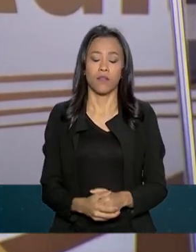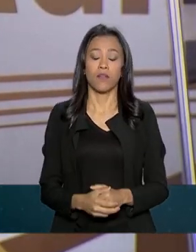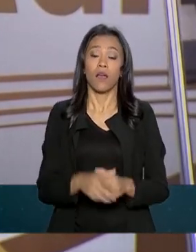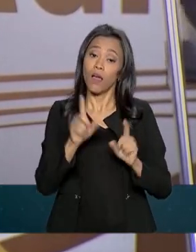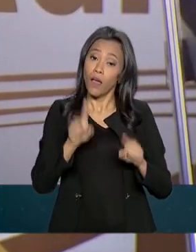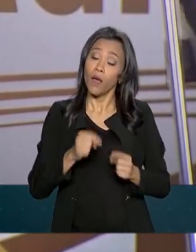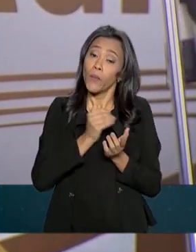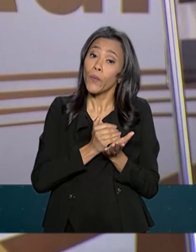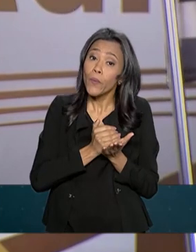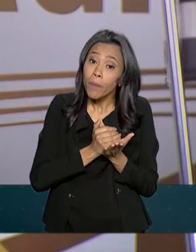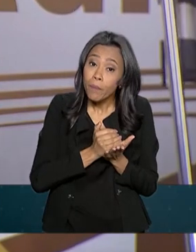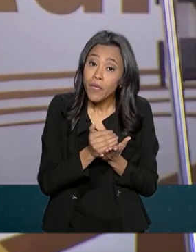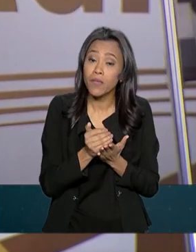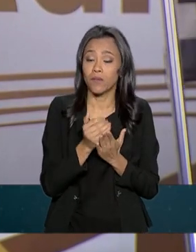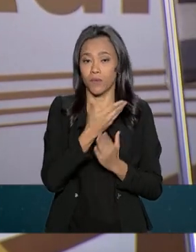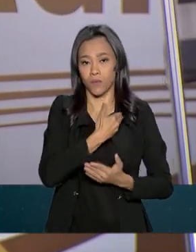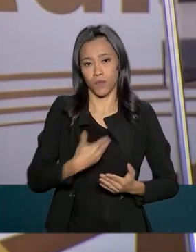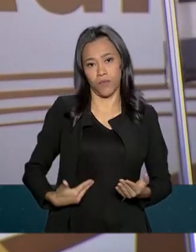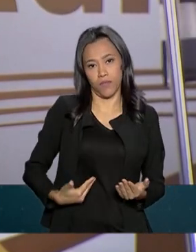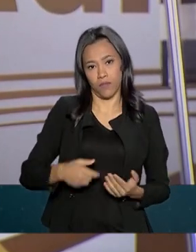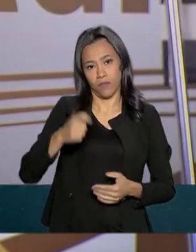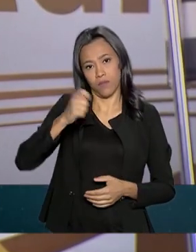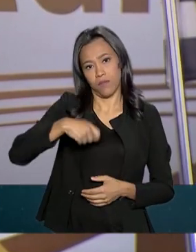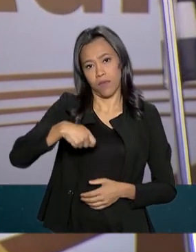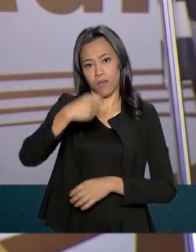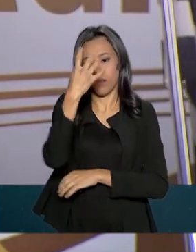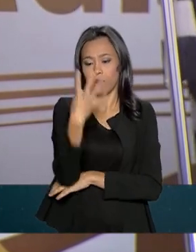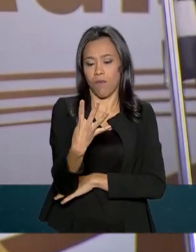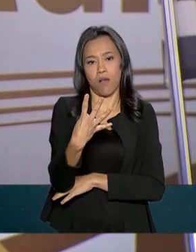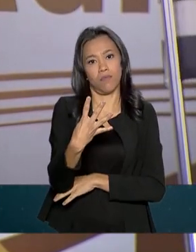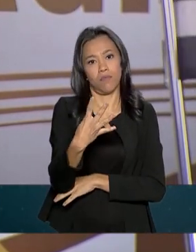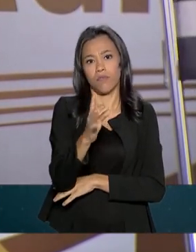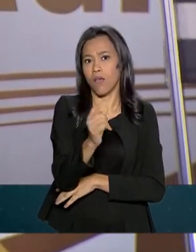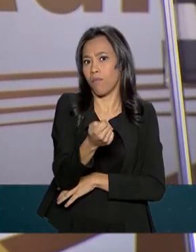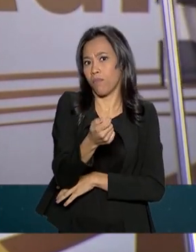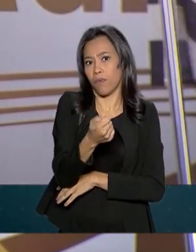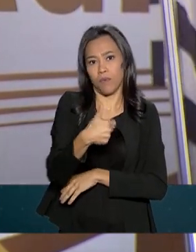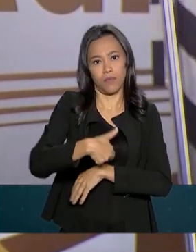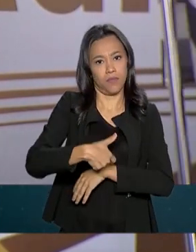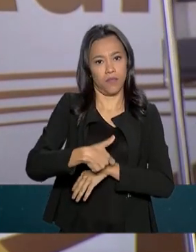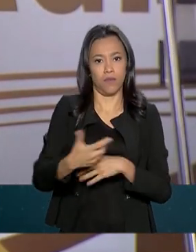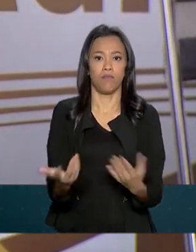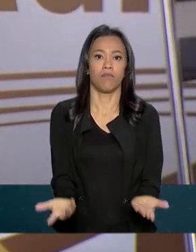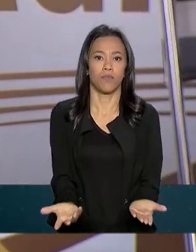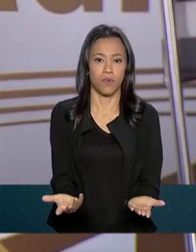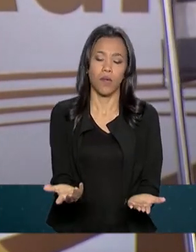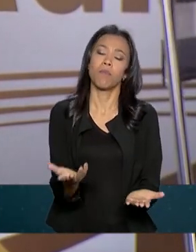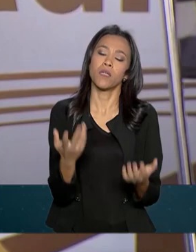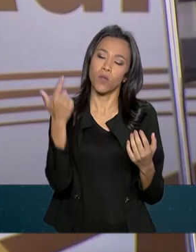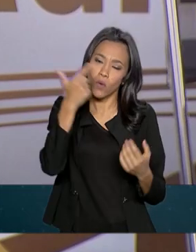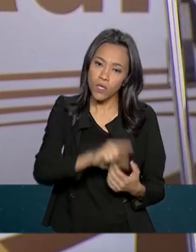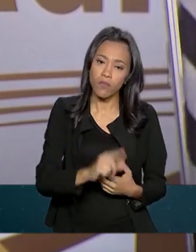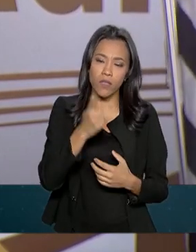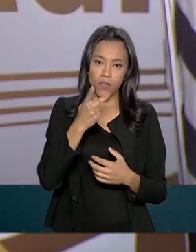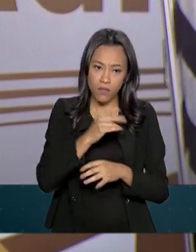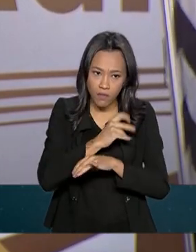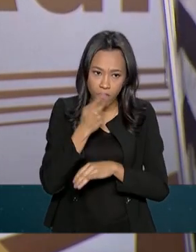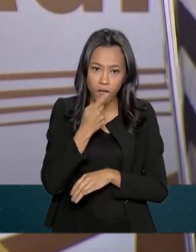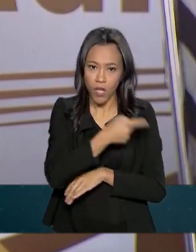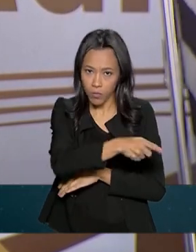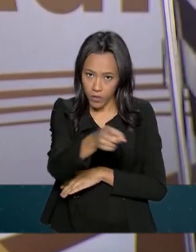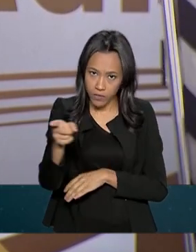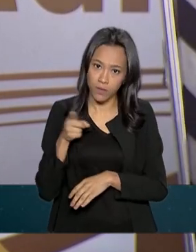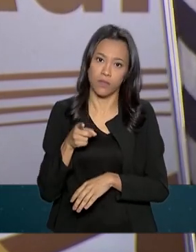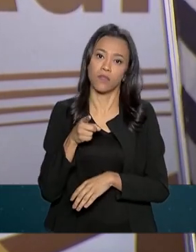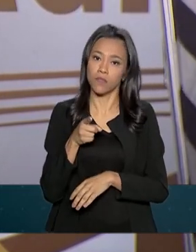ainda quatro meses. É muito pouco tempo, mas repito, humildemente, já que eu sou um